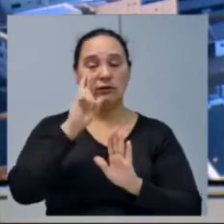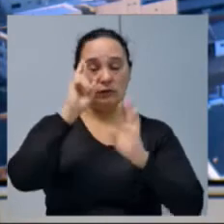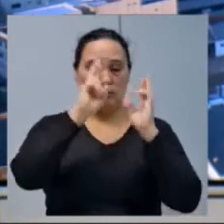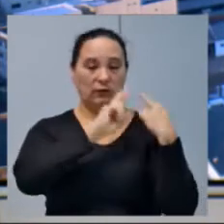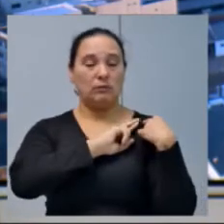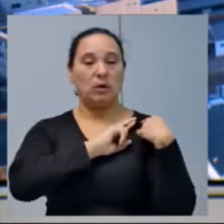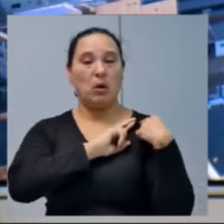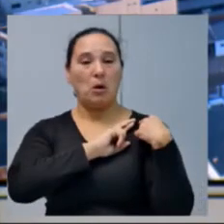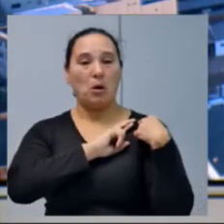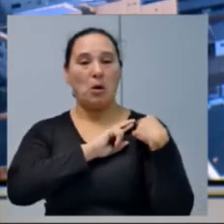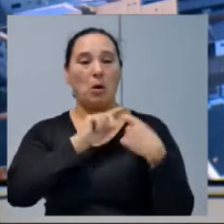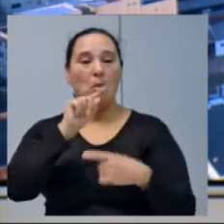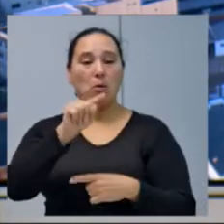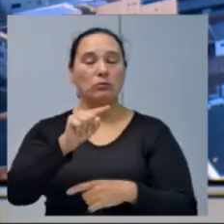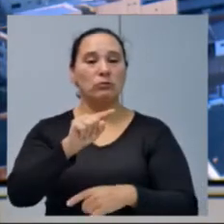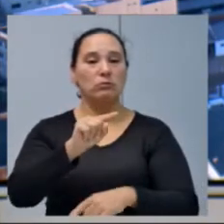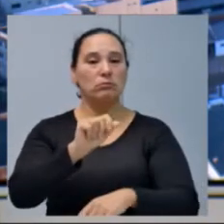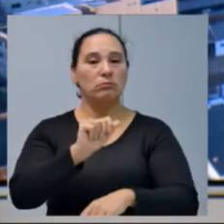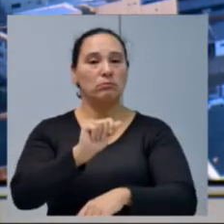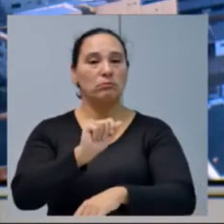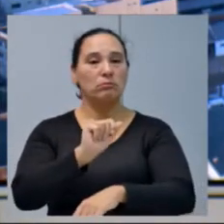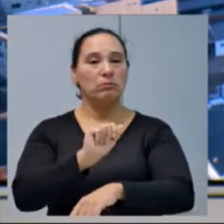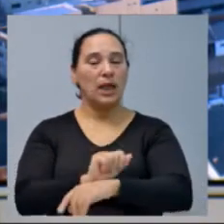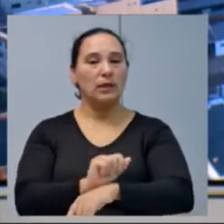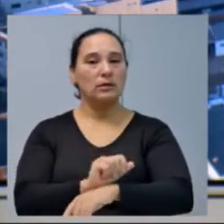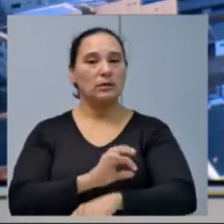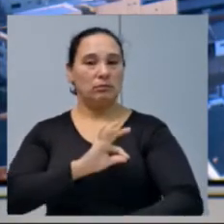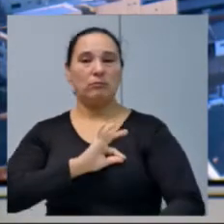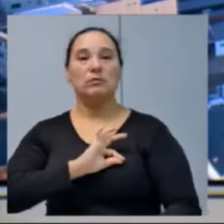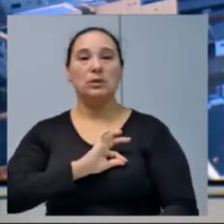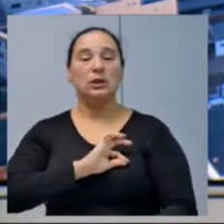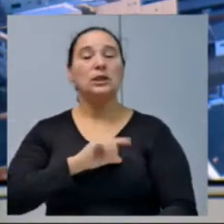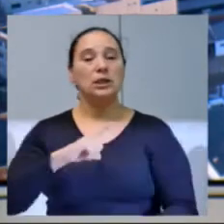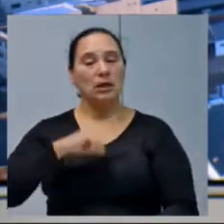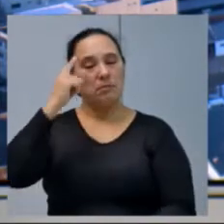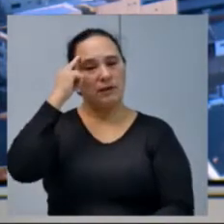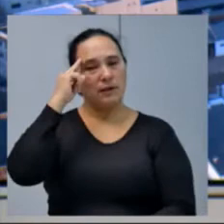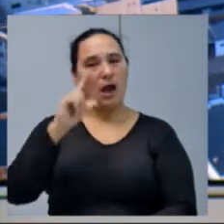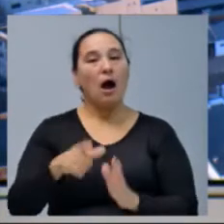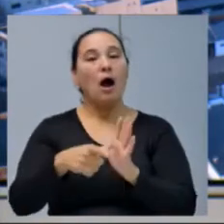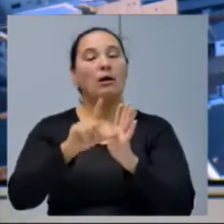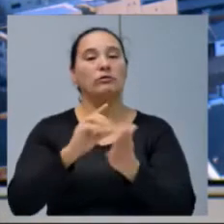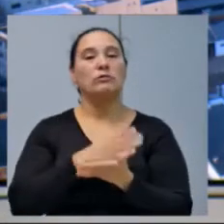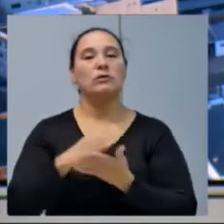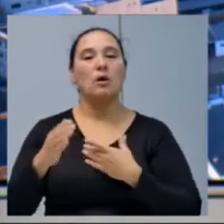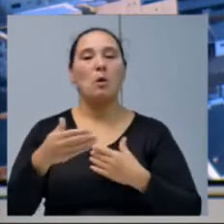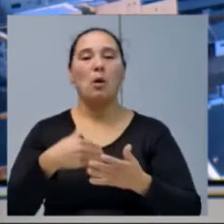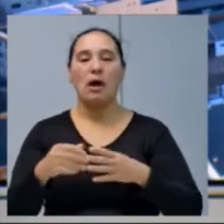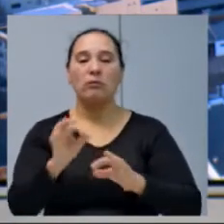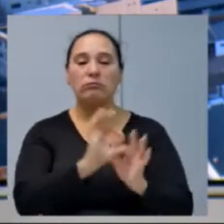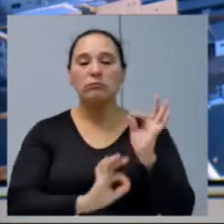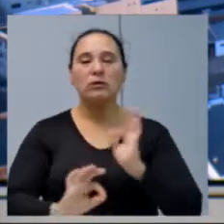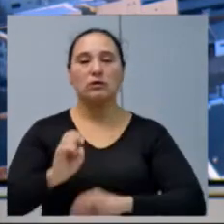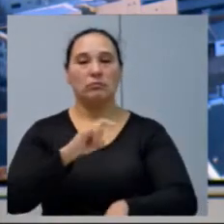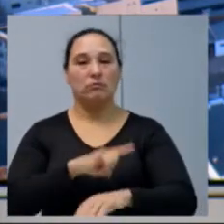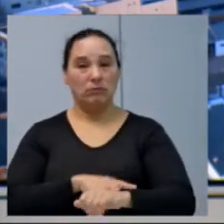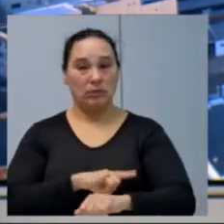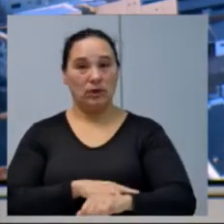um ponto base da polícia militar ali, eu acho que merece ser pensado antes de se iniciar qualquer reforma.